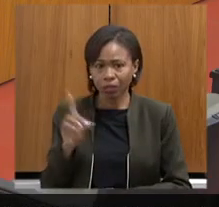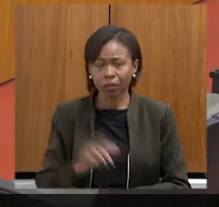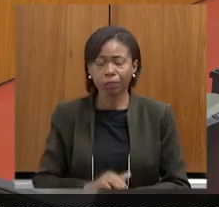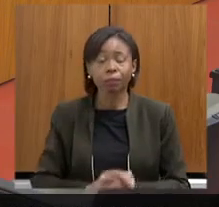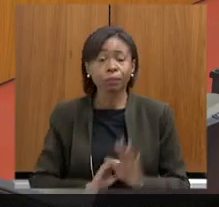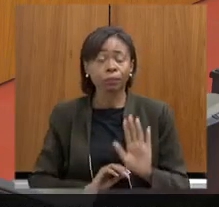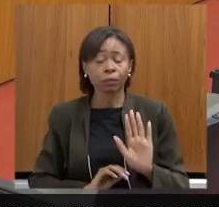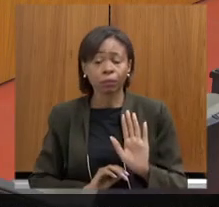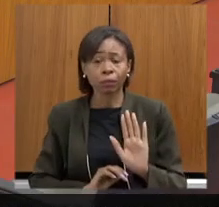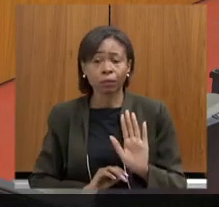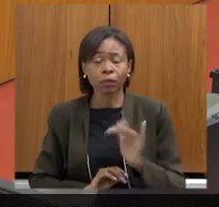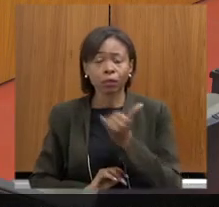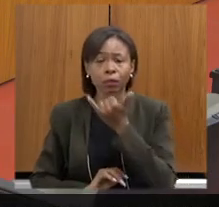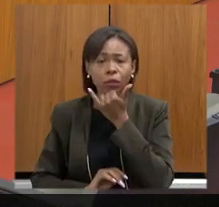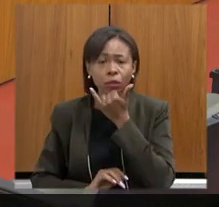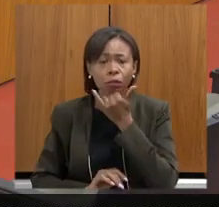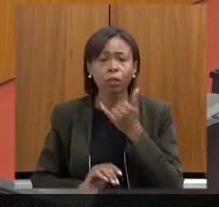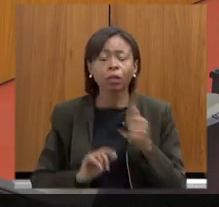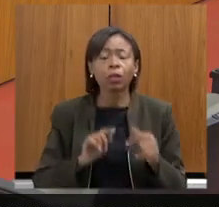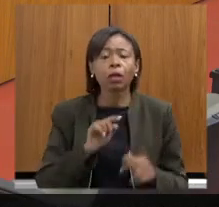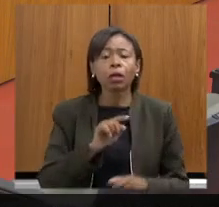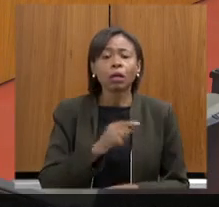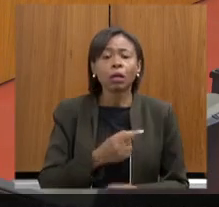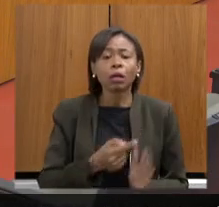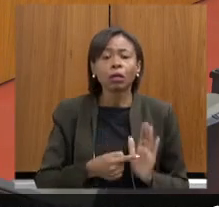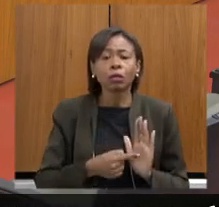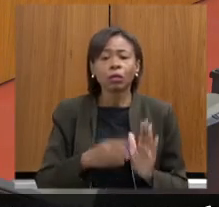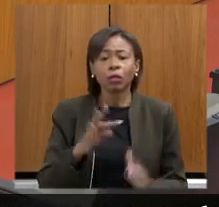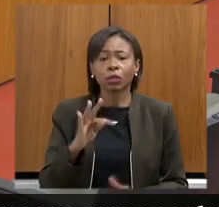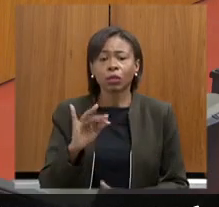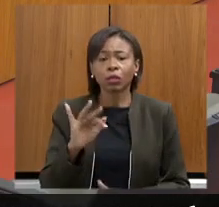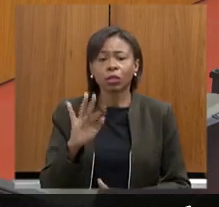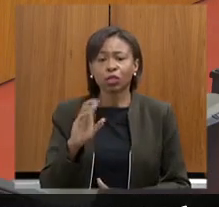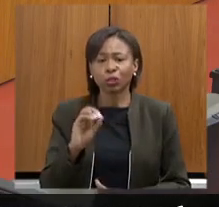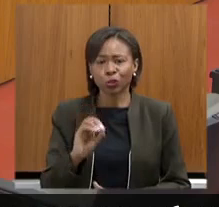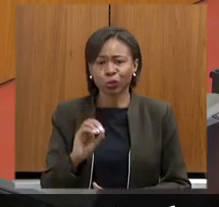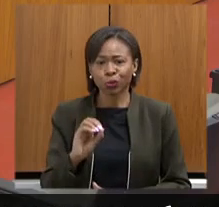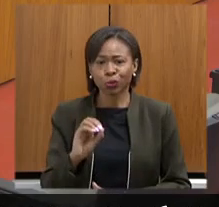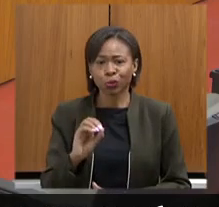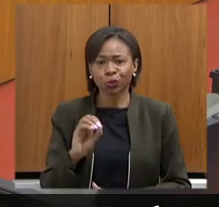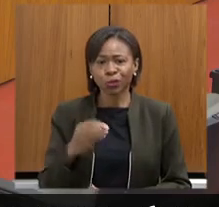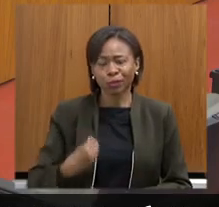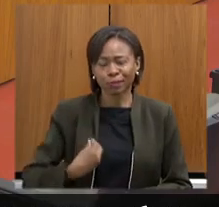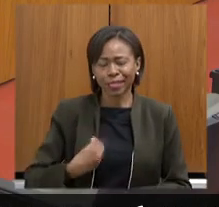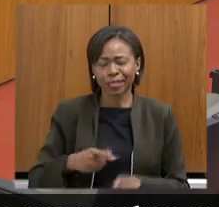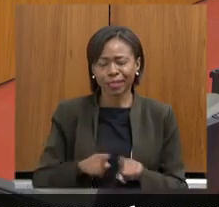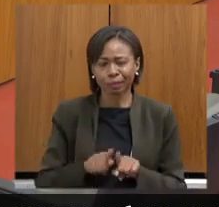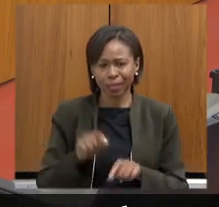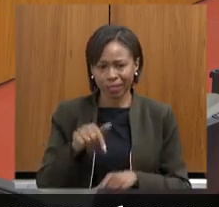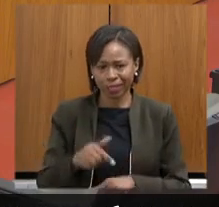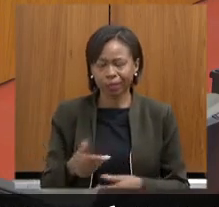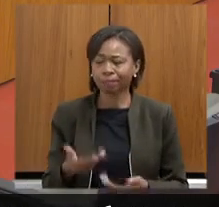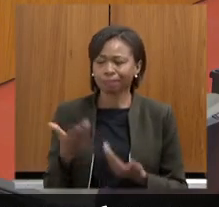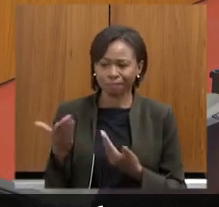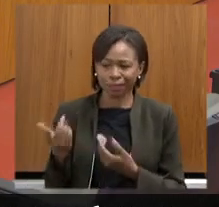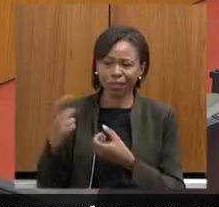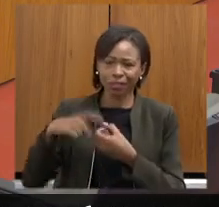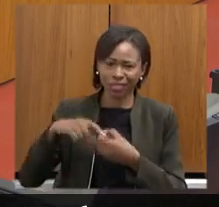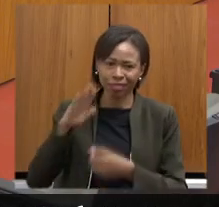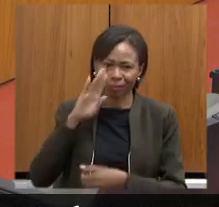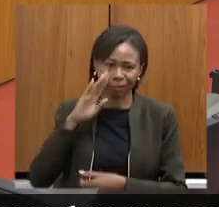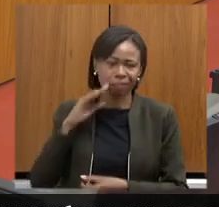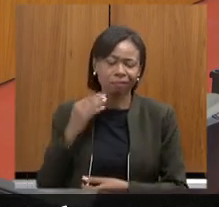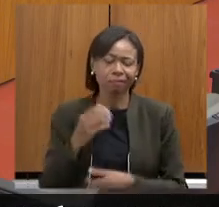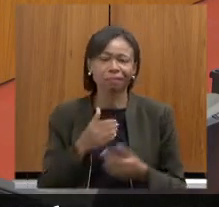deputado, desculpa, a presença do nosso ilustre colega deputado Tito Torres. Uma palavra à deputada Beatriz Serqueira. Volta o tempo. Vou